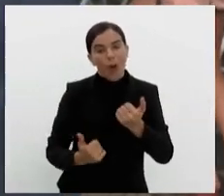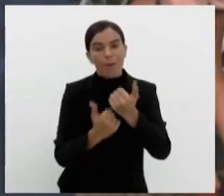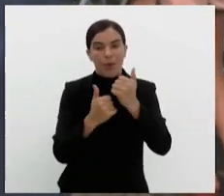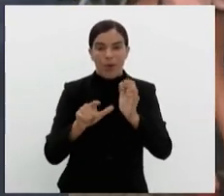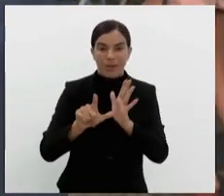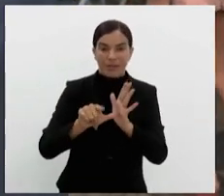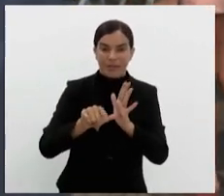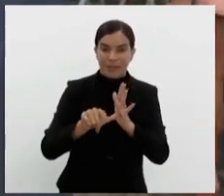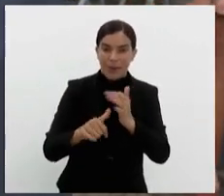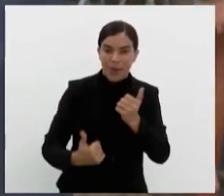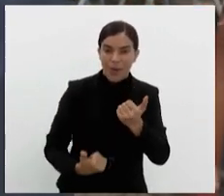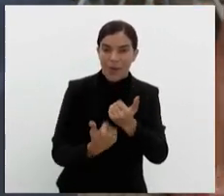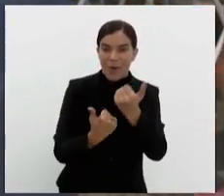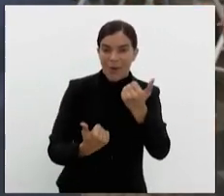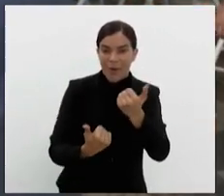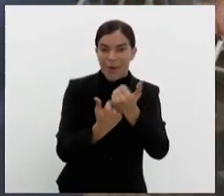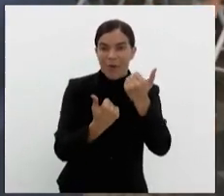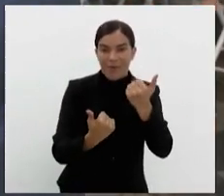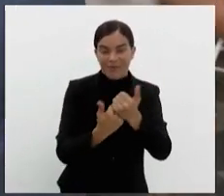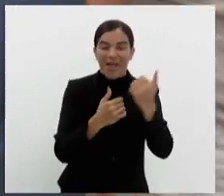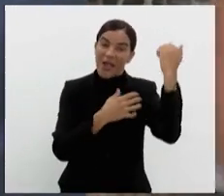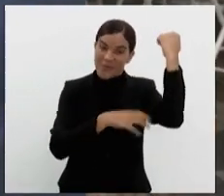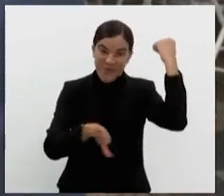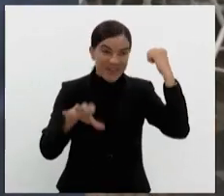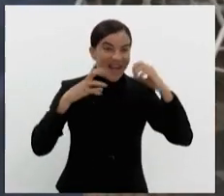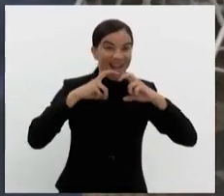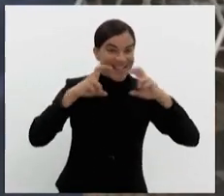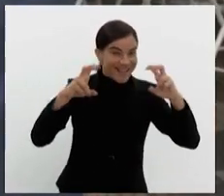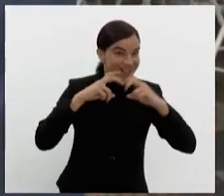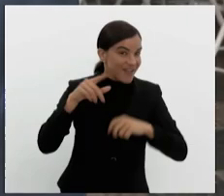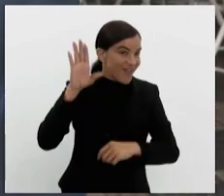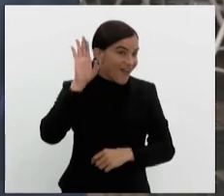do Brasil, as empoderadas, é exatamente isso.